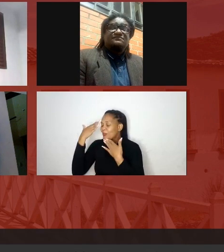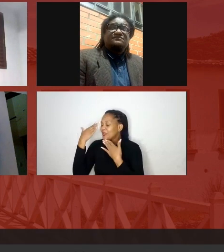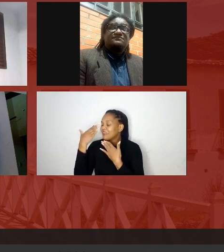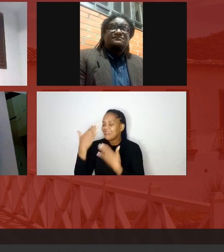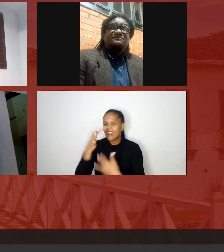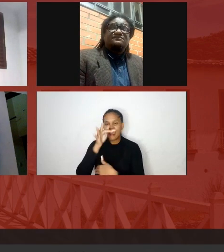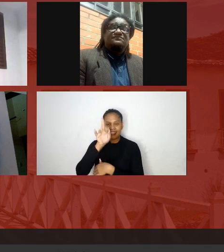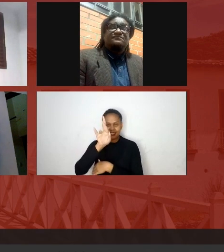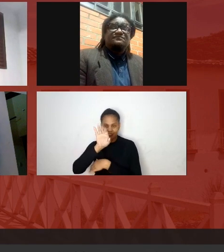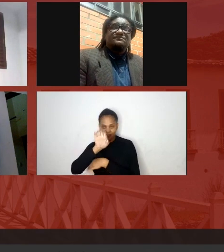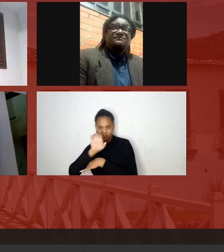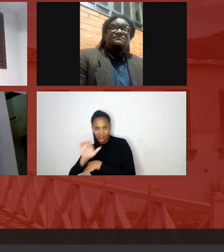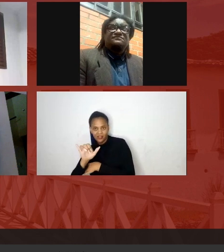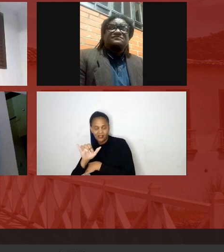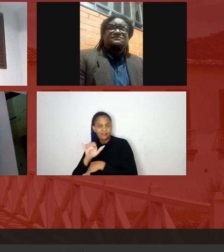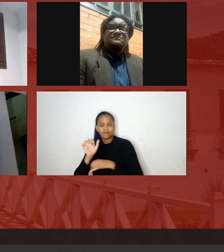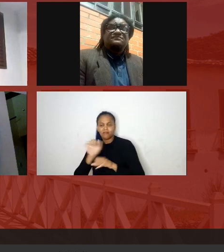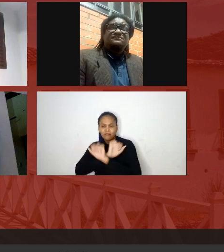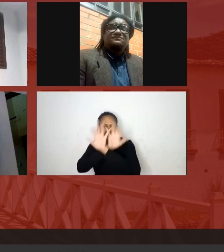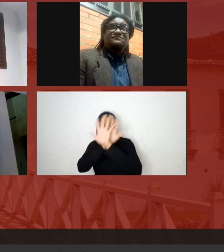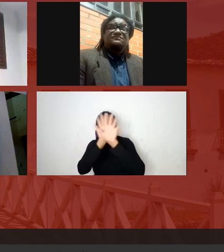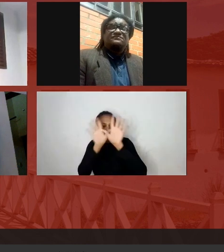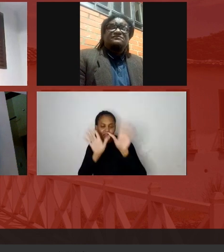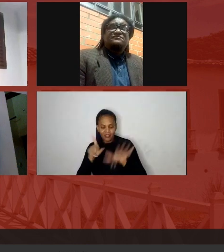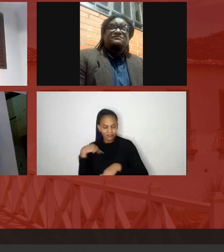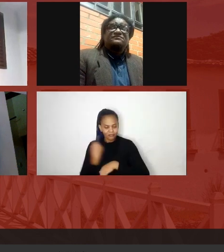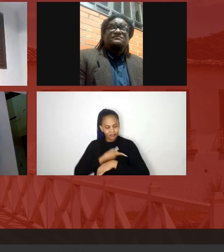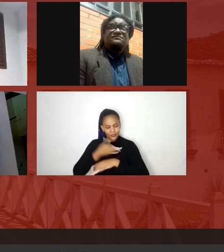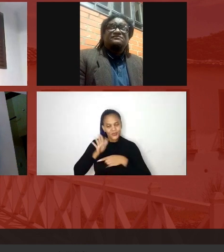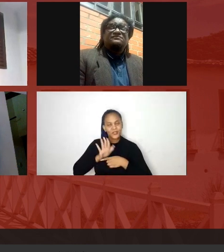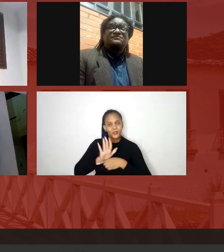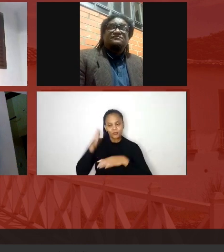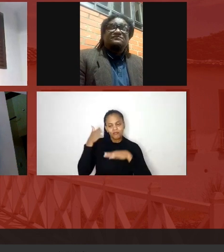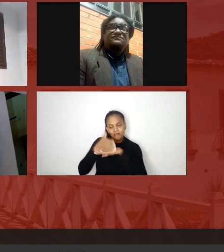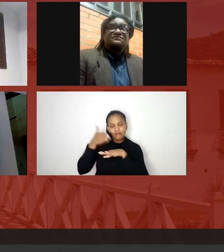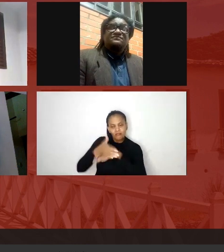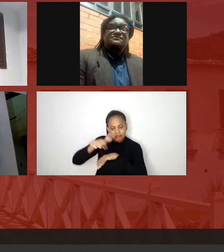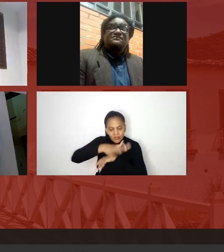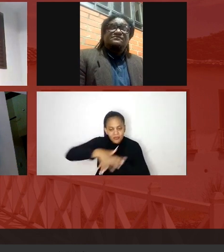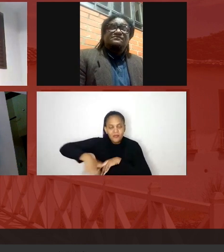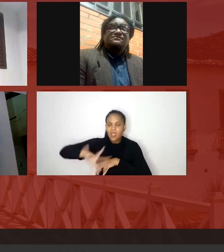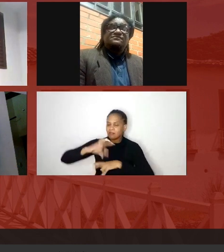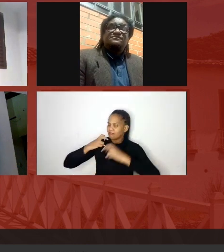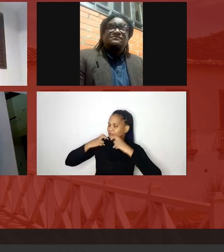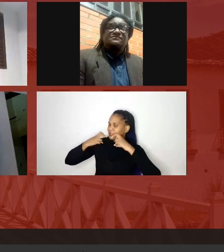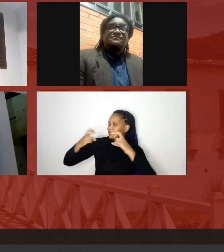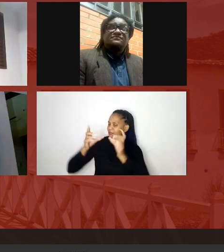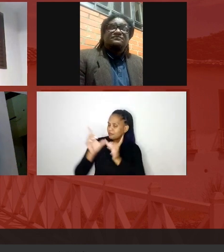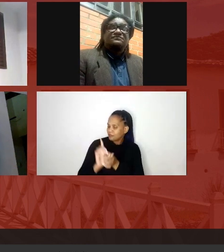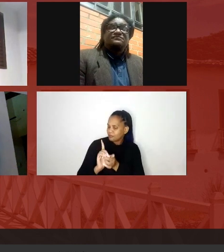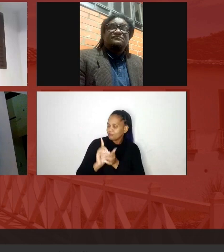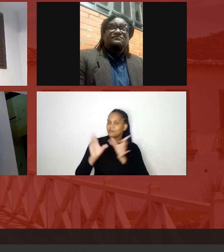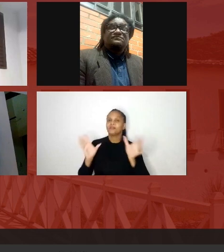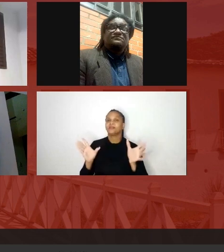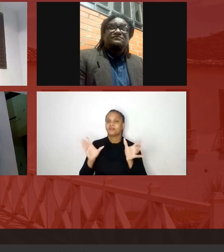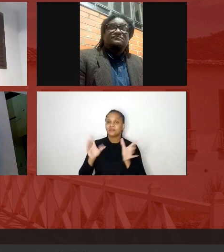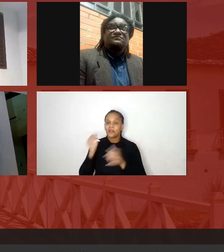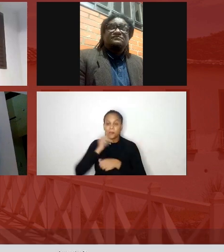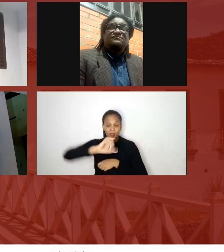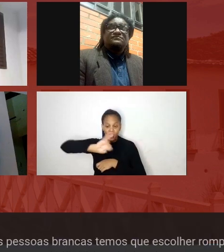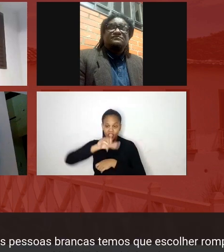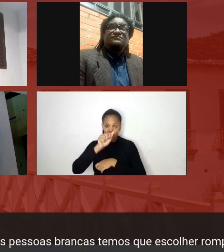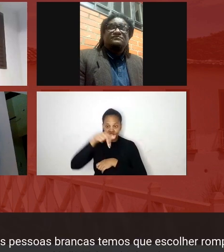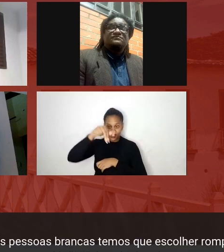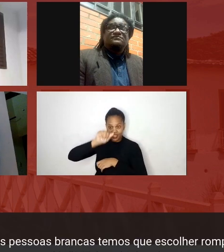nos ajudando a entrar nesses espaços que gritam pela democracia a Janaína também diz aqui a Naná isso